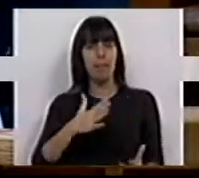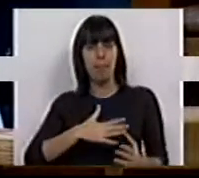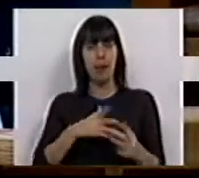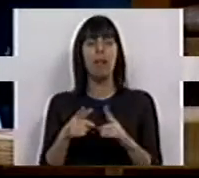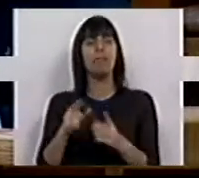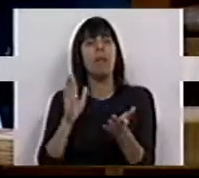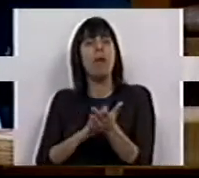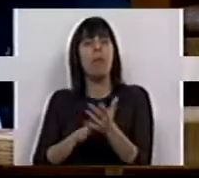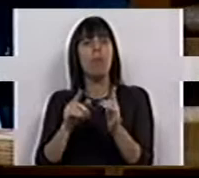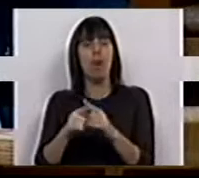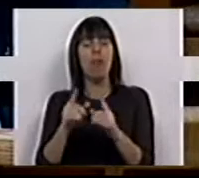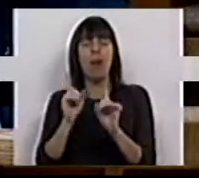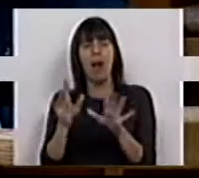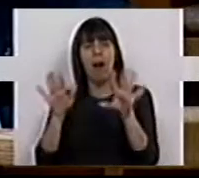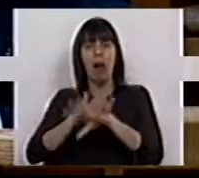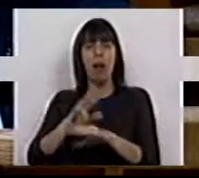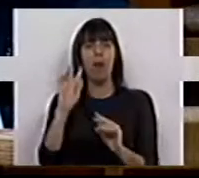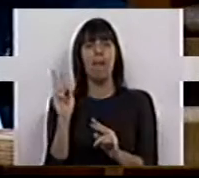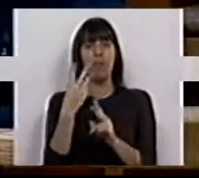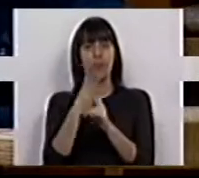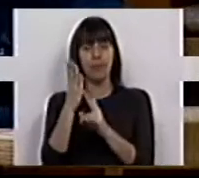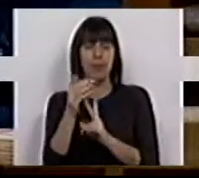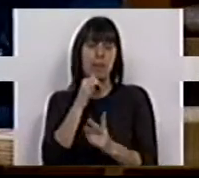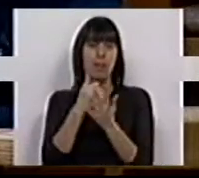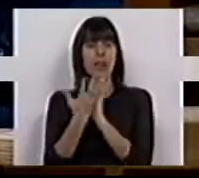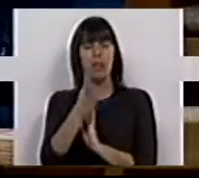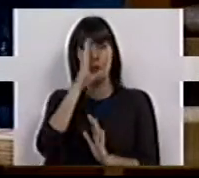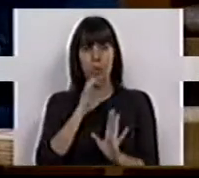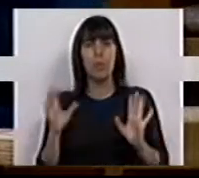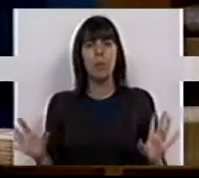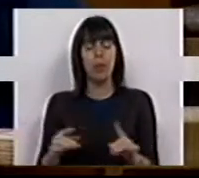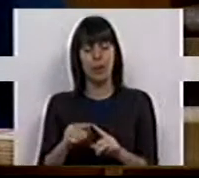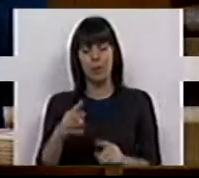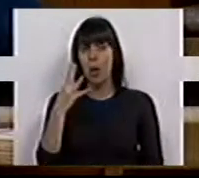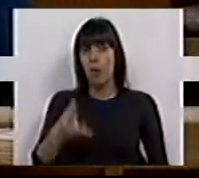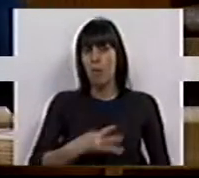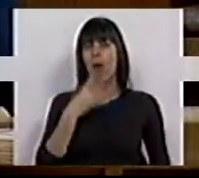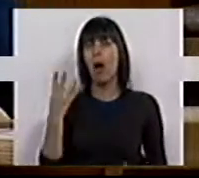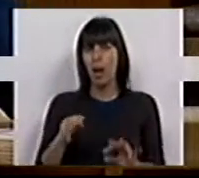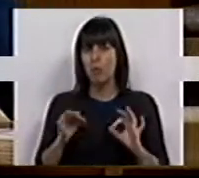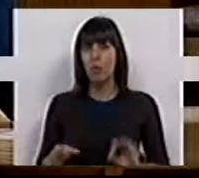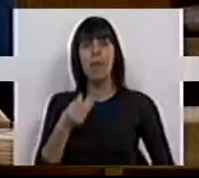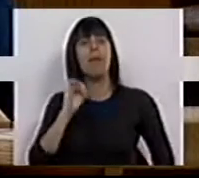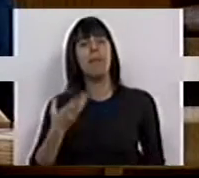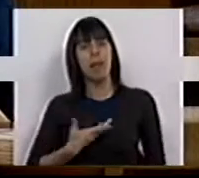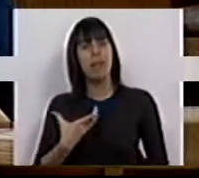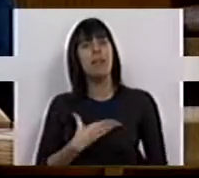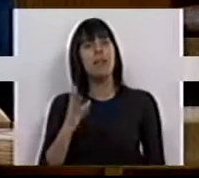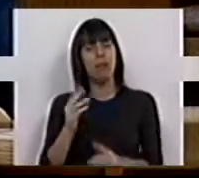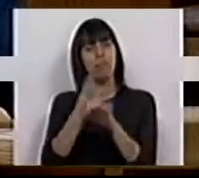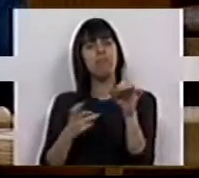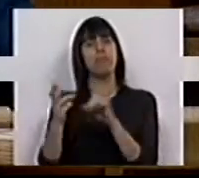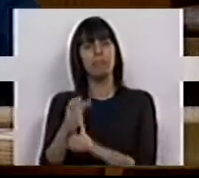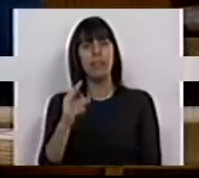é a prova do algodão da duplicidade das medidas do Governo. Em quatro anos, PSD e CDS